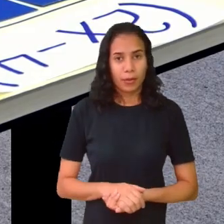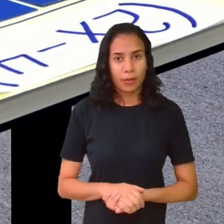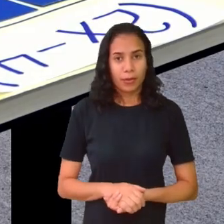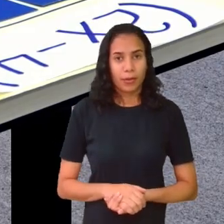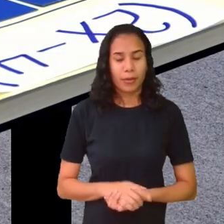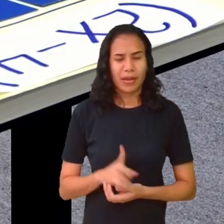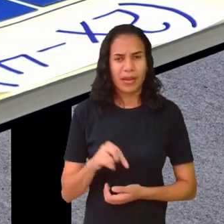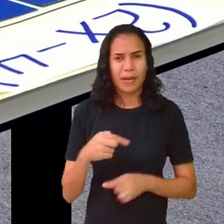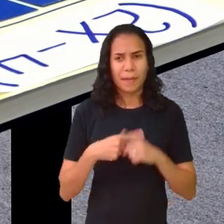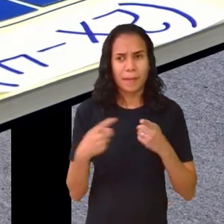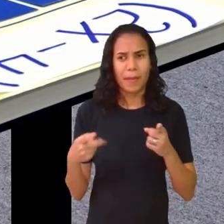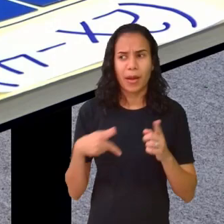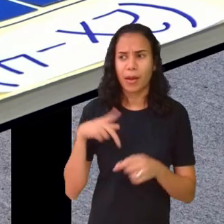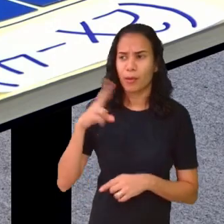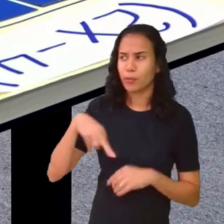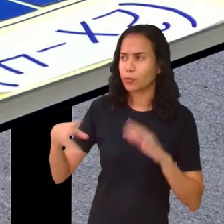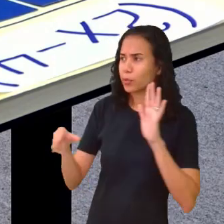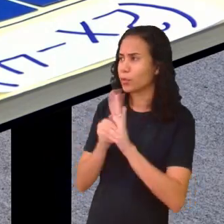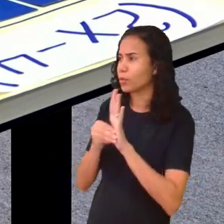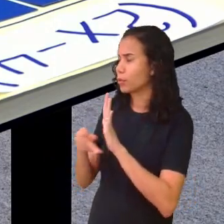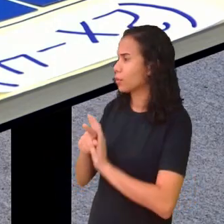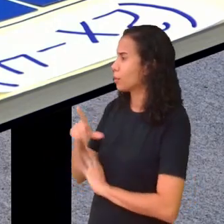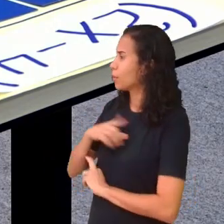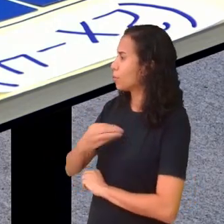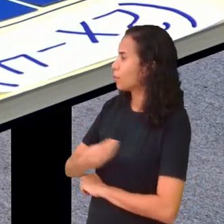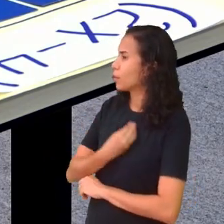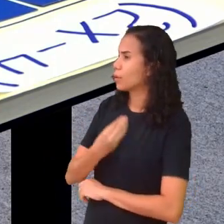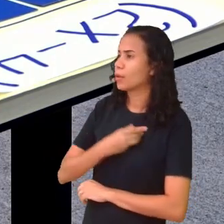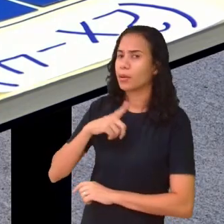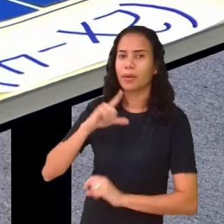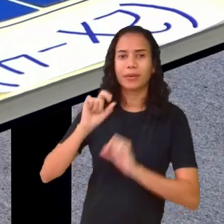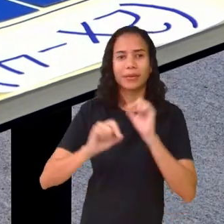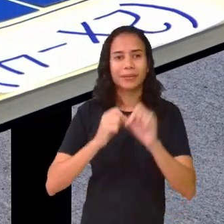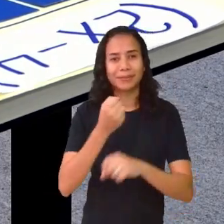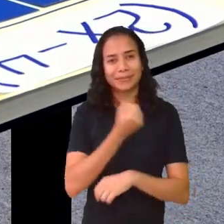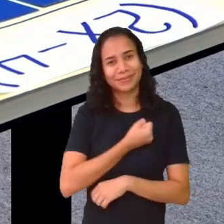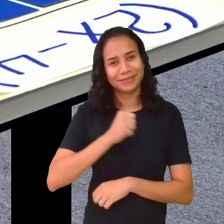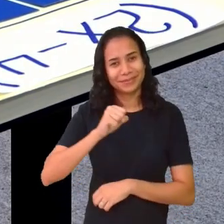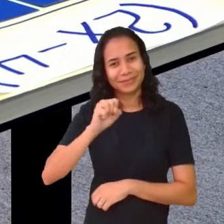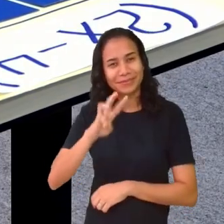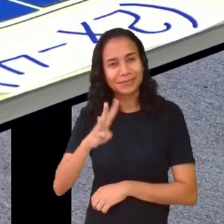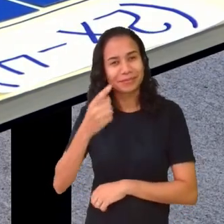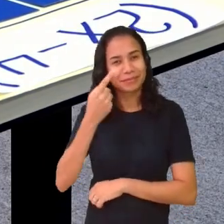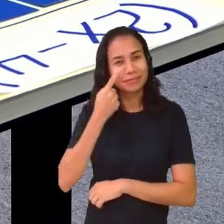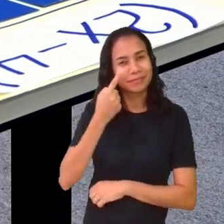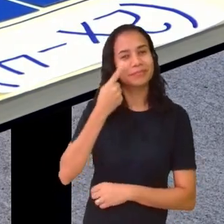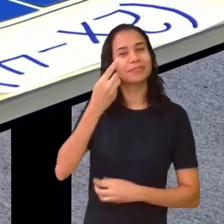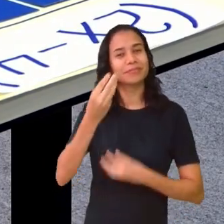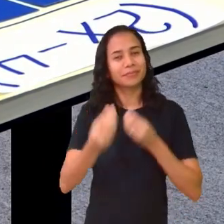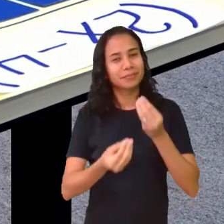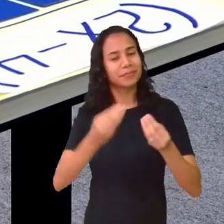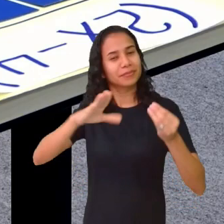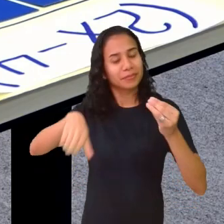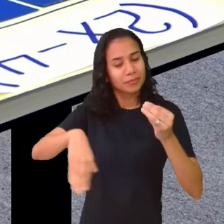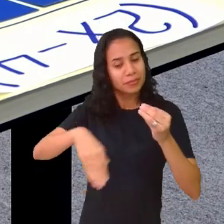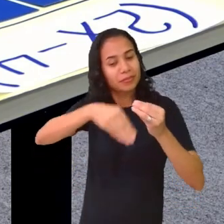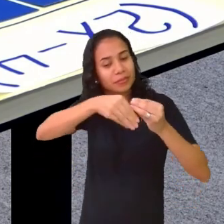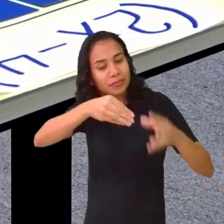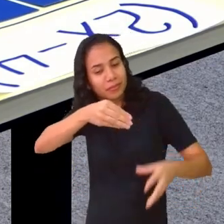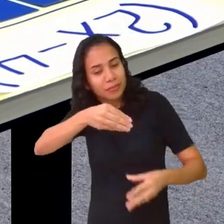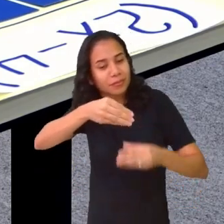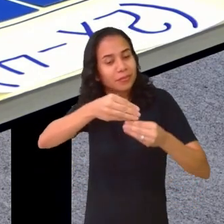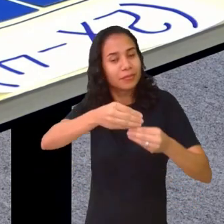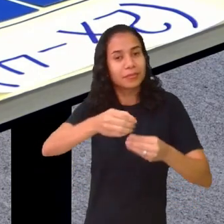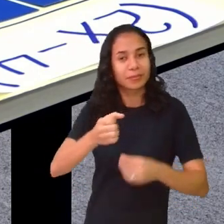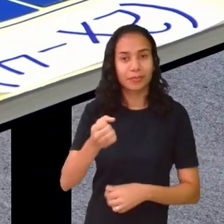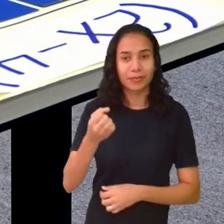Eita, se eu coloquei assim, eu só tenho 3. Olha só. Vou preenchendo. 3,